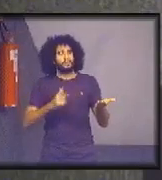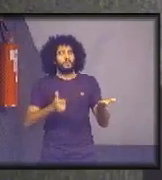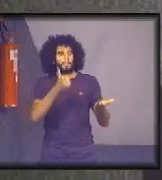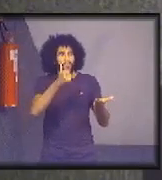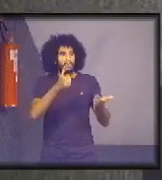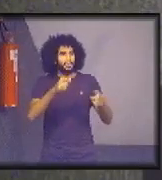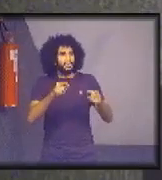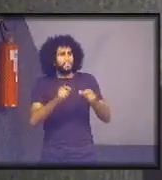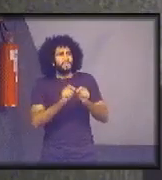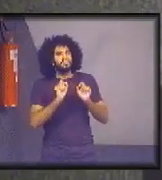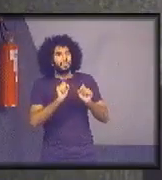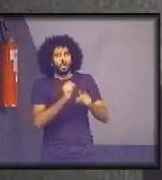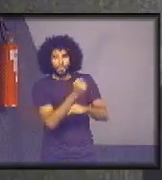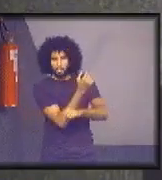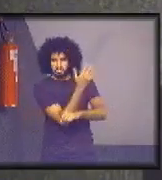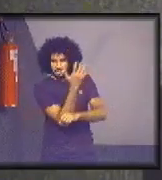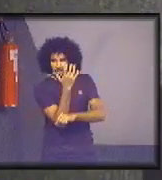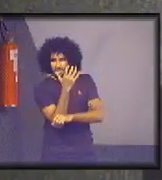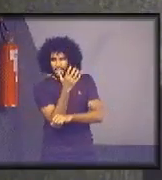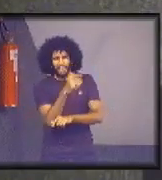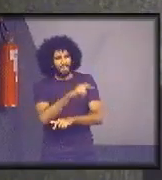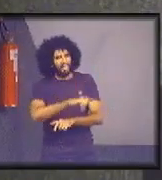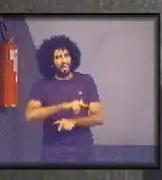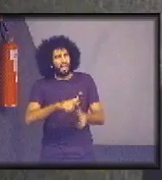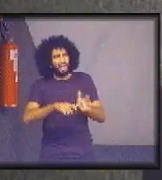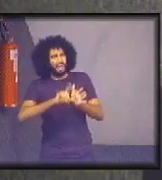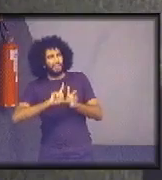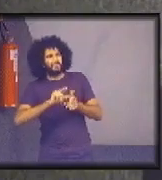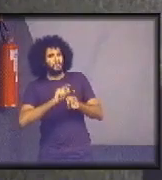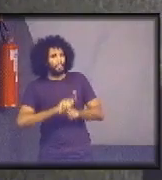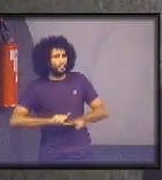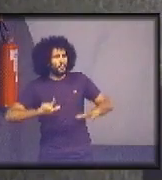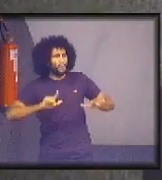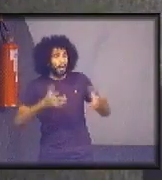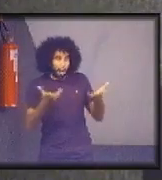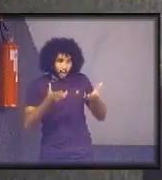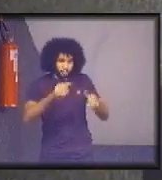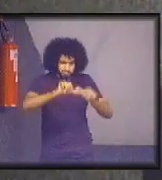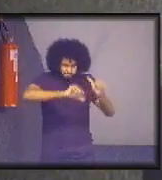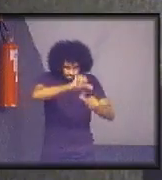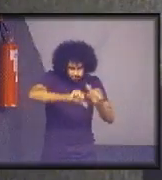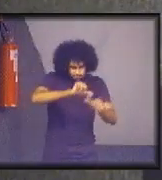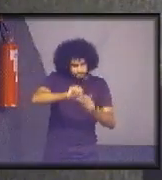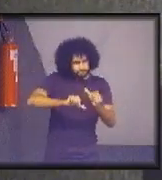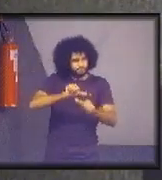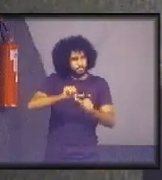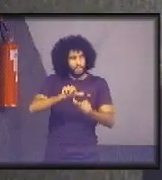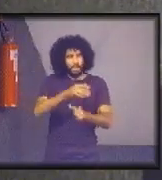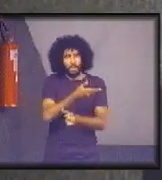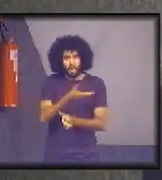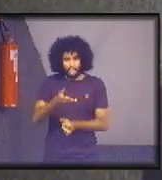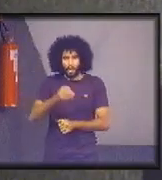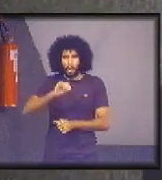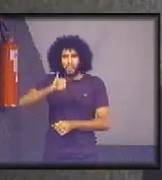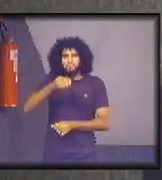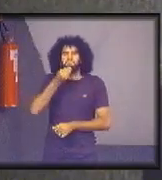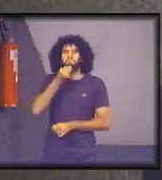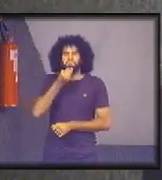arborizar essas áreas muito nuas onde foram construídas essas sedes uma oportunidade